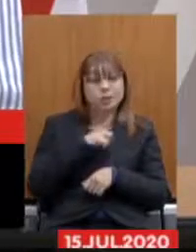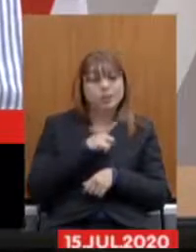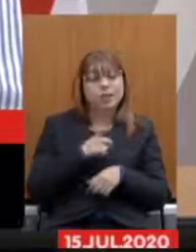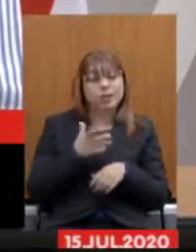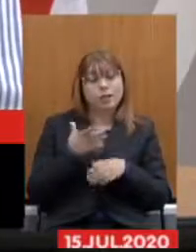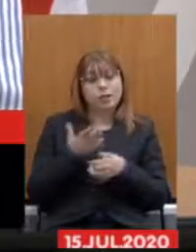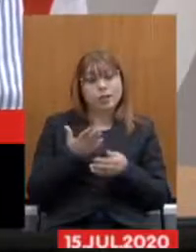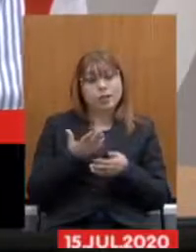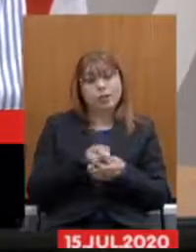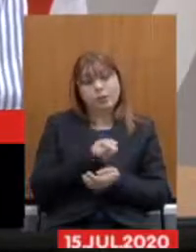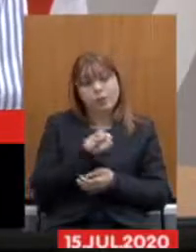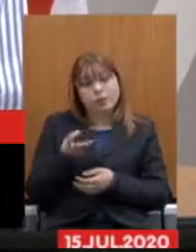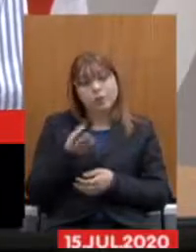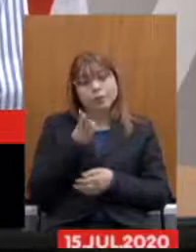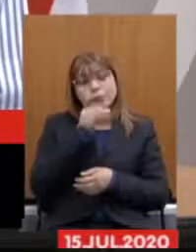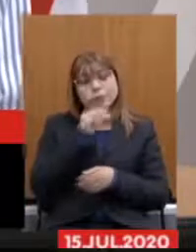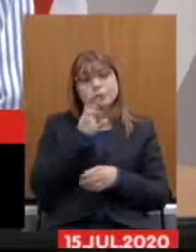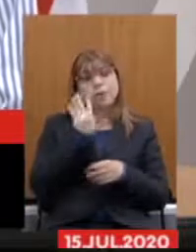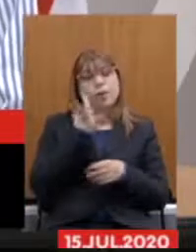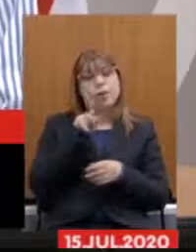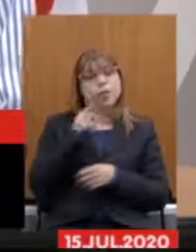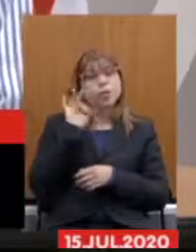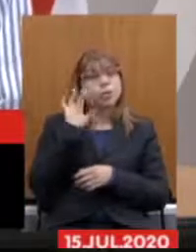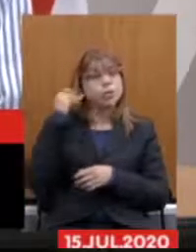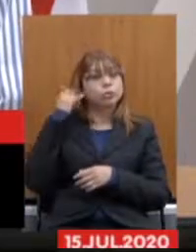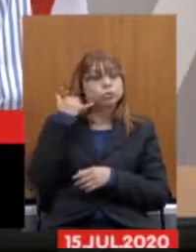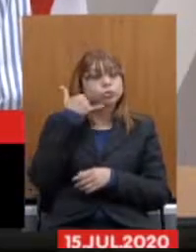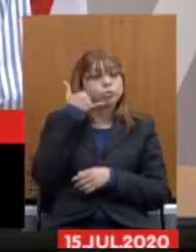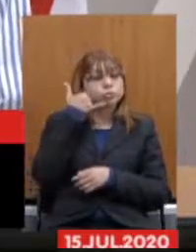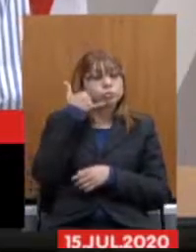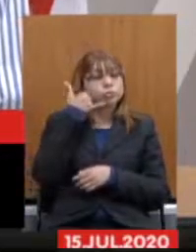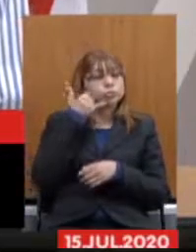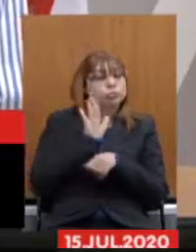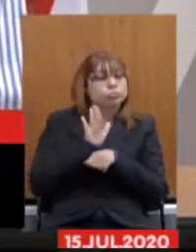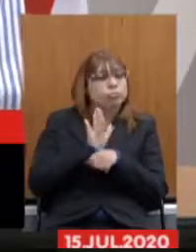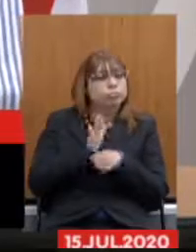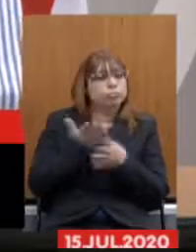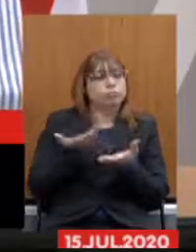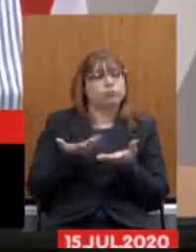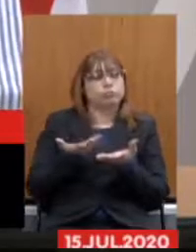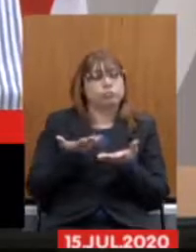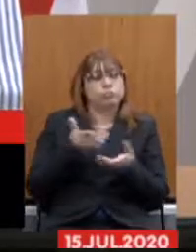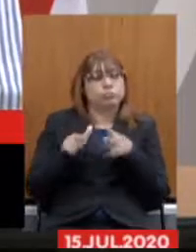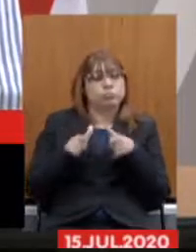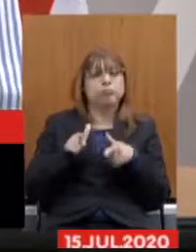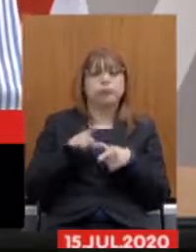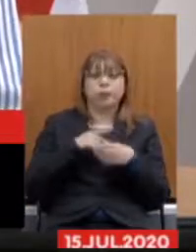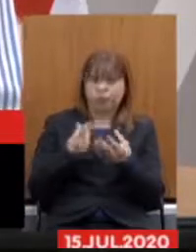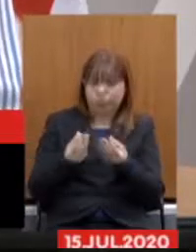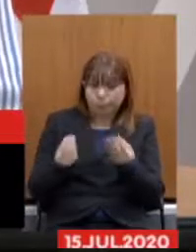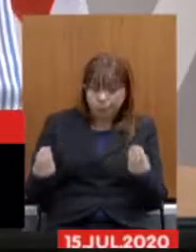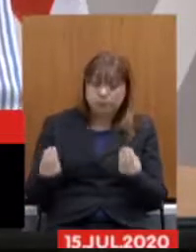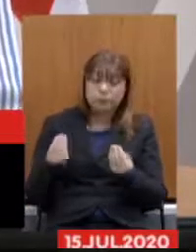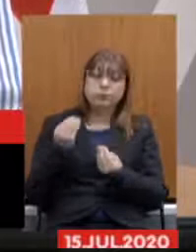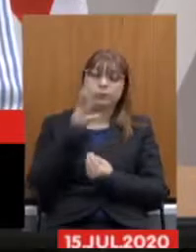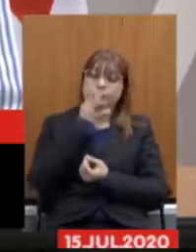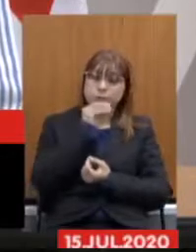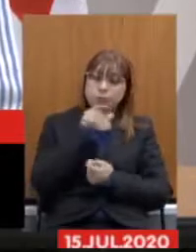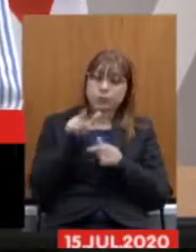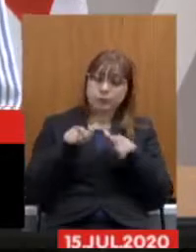e outros estão diretamente no atendimento à sociedade mineira